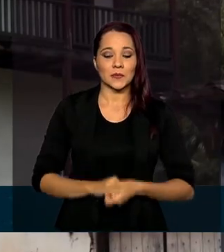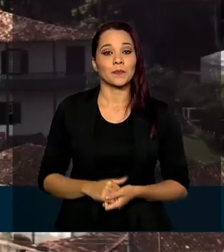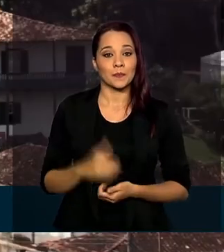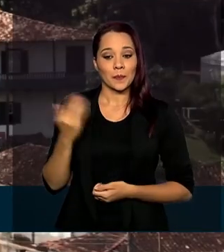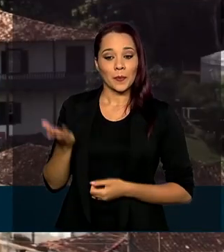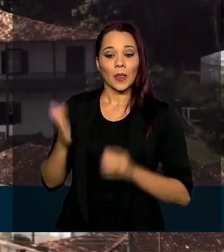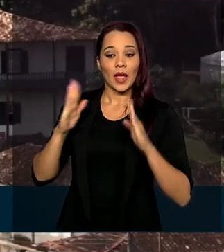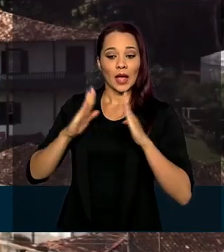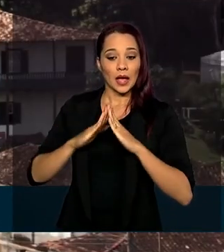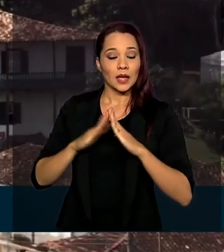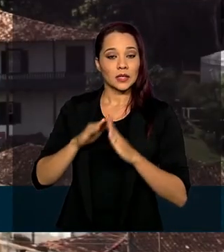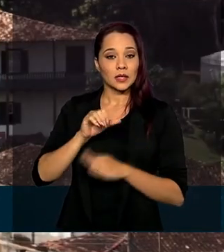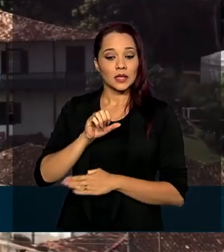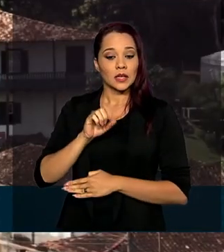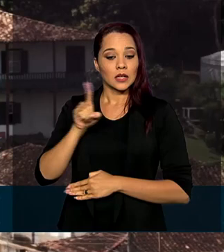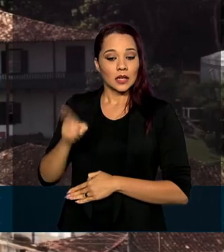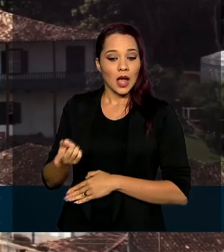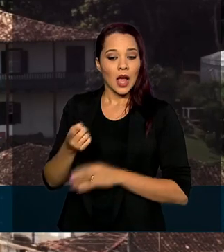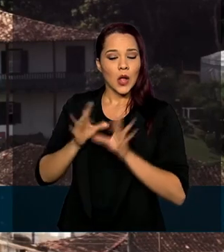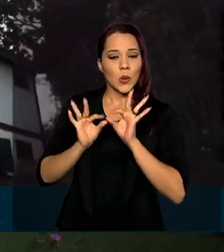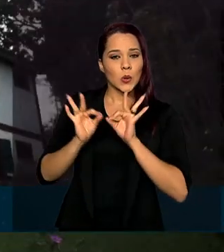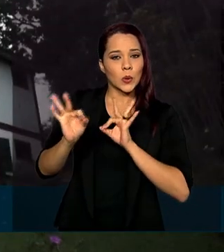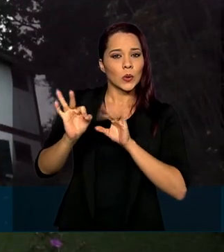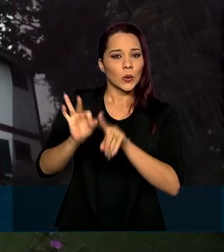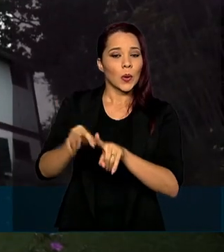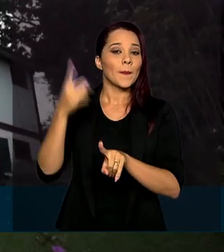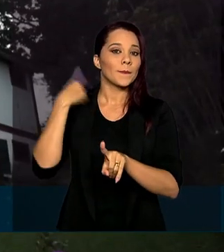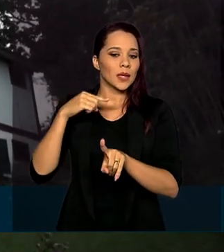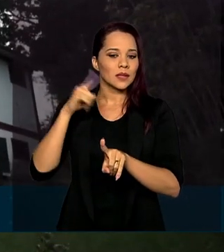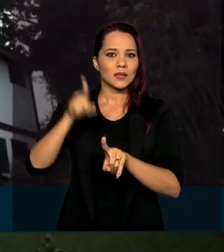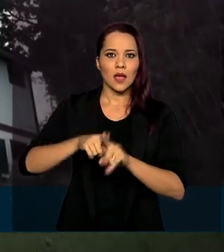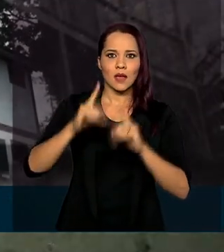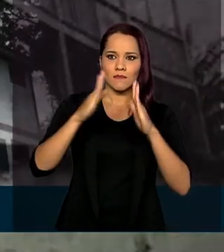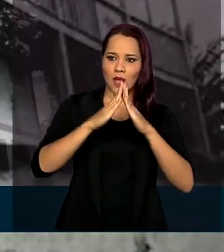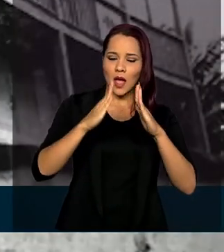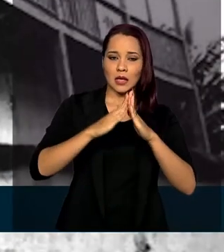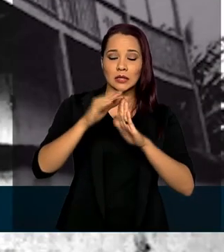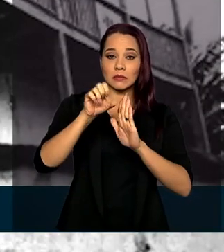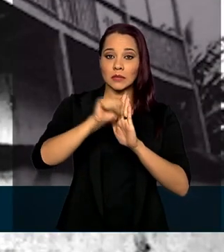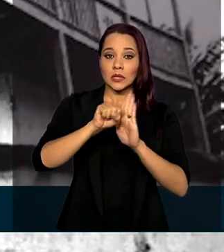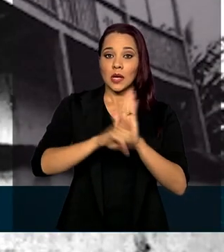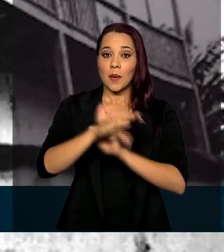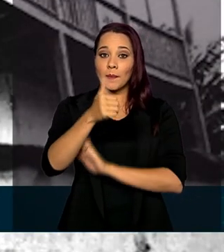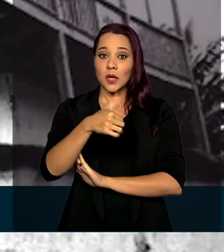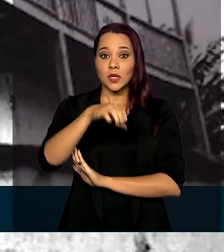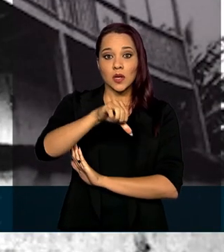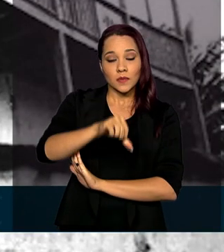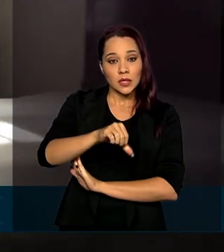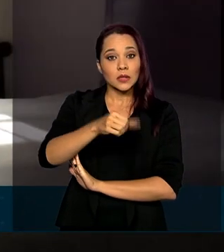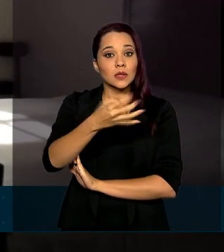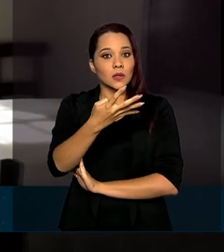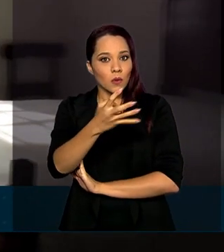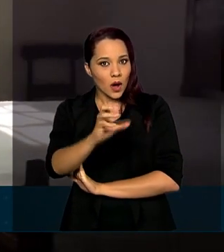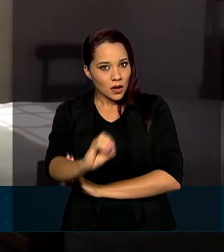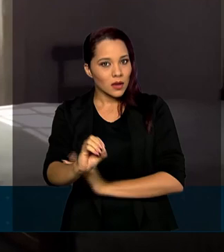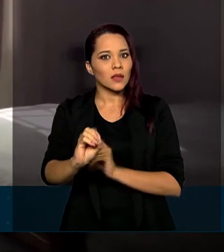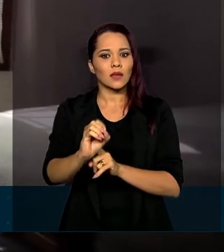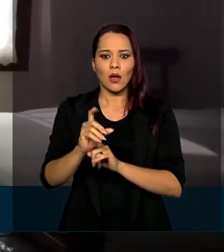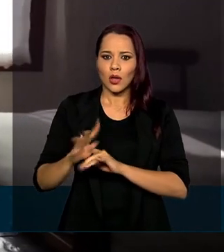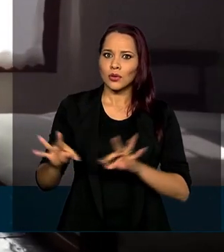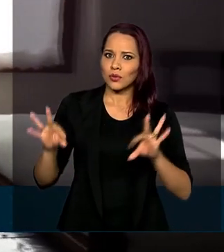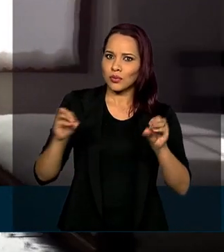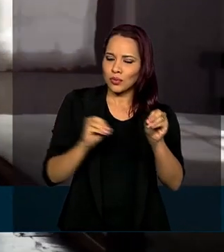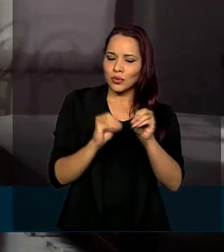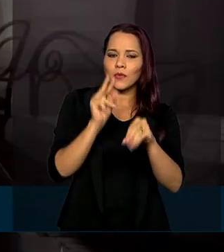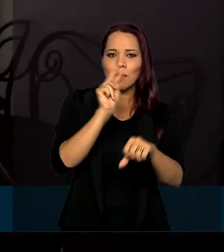dos Ottoni, em Serro, no interior de Minas, é um casarão da década de 1940, onde tudo